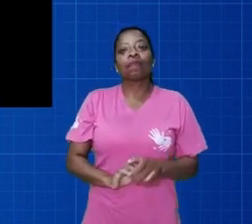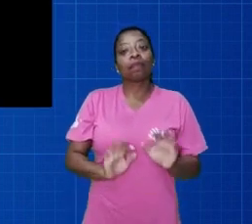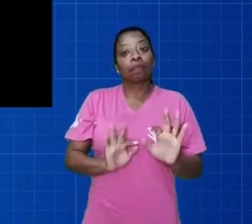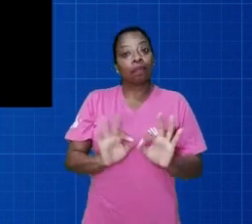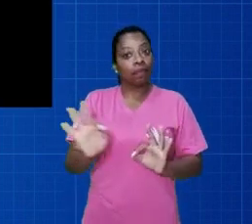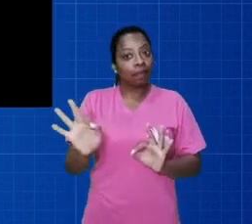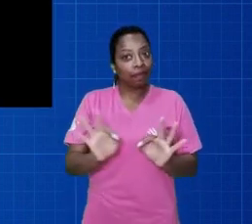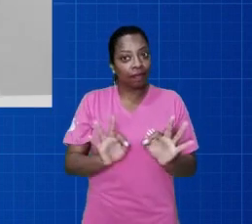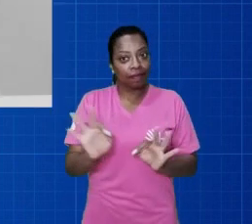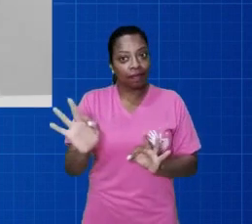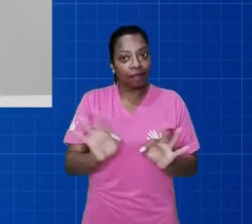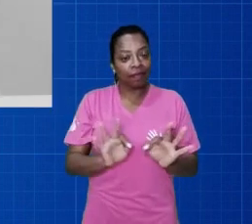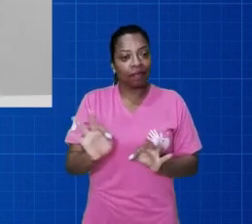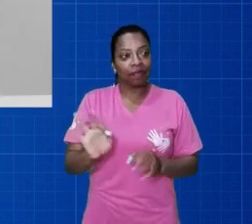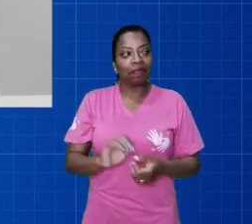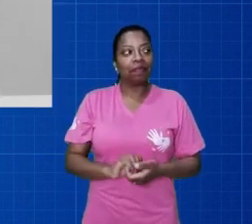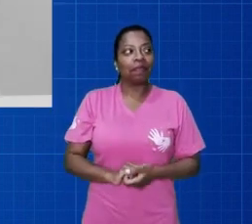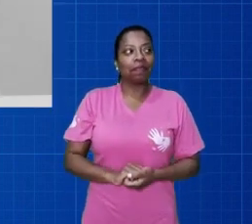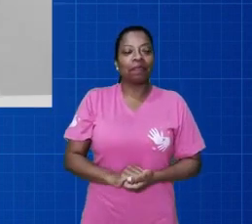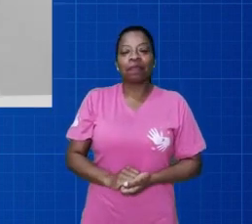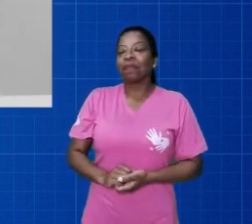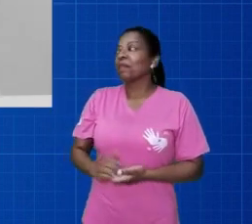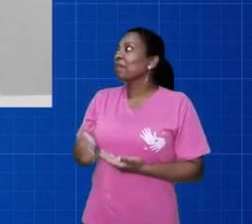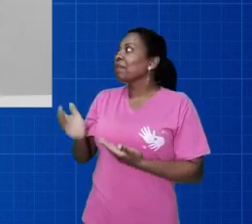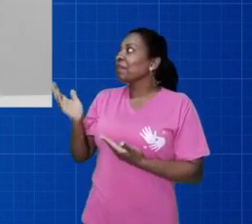Amém.